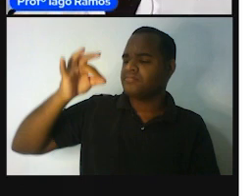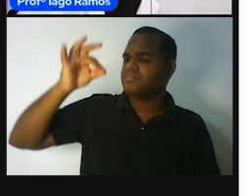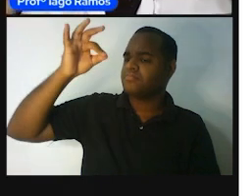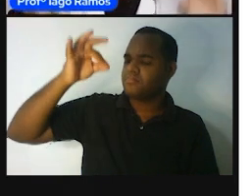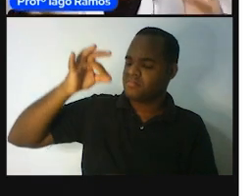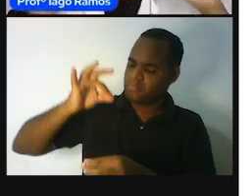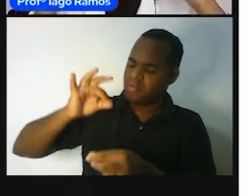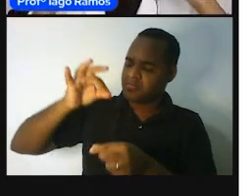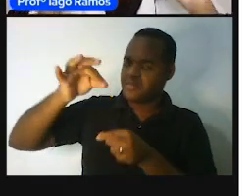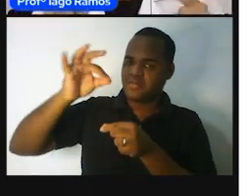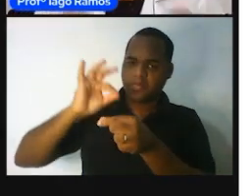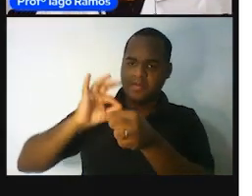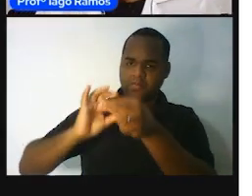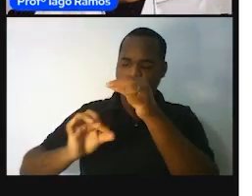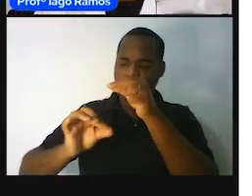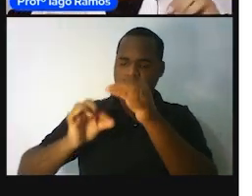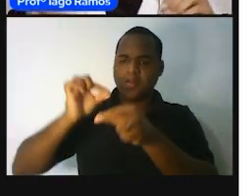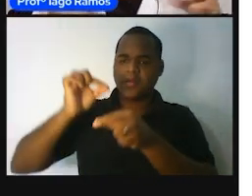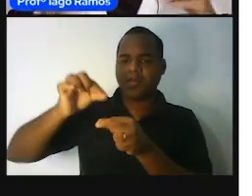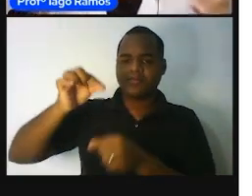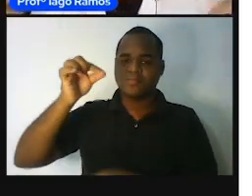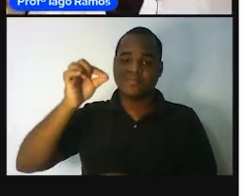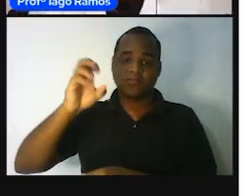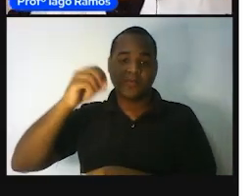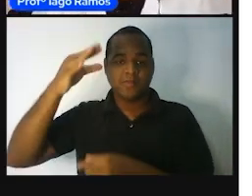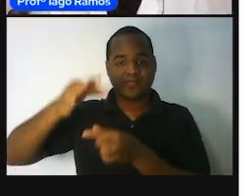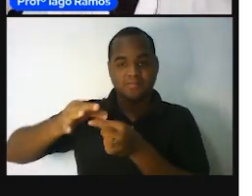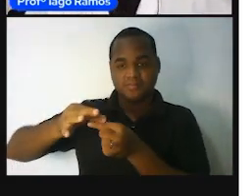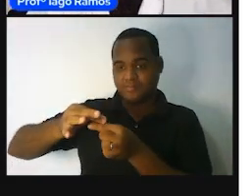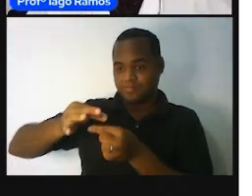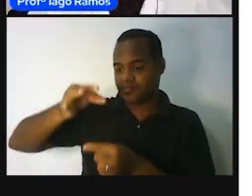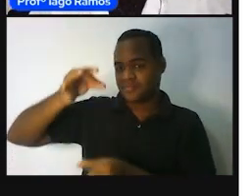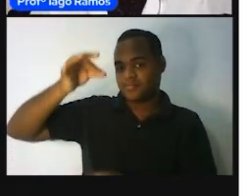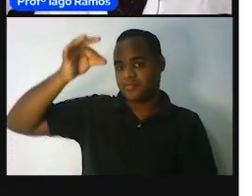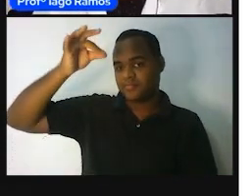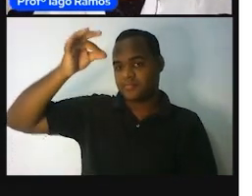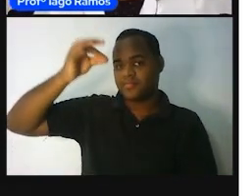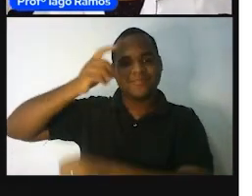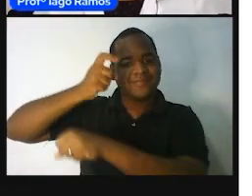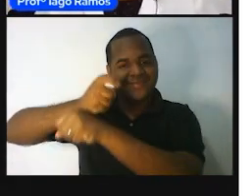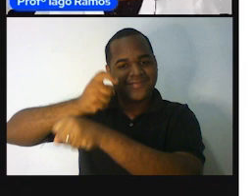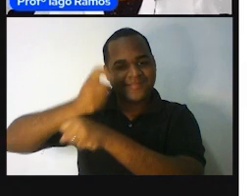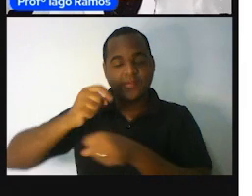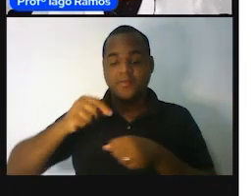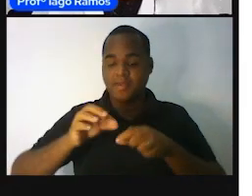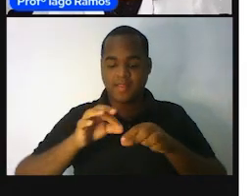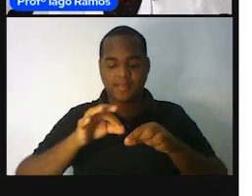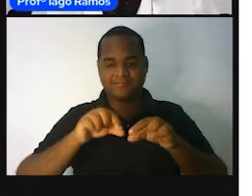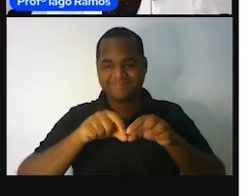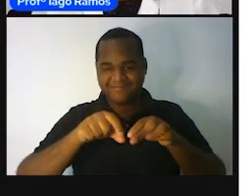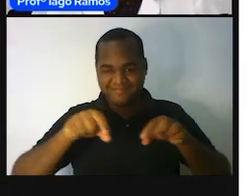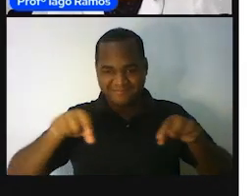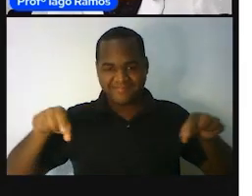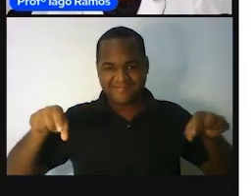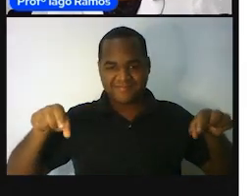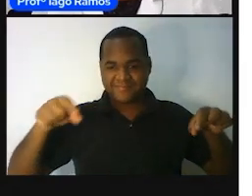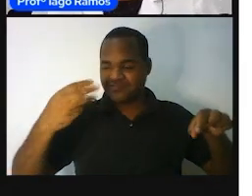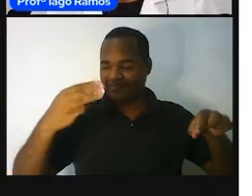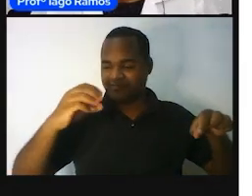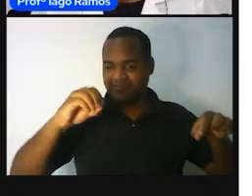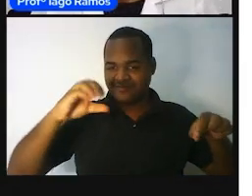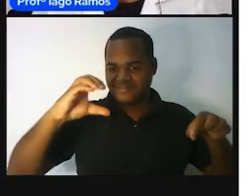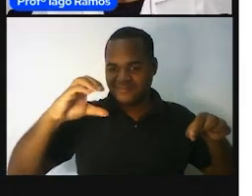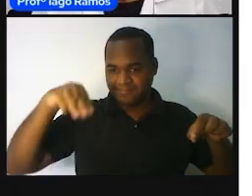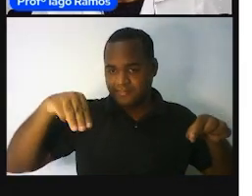não é uma reta, não. Uma régua, uma régua, não Uma régua, régua, porque é uma régua. A gente tem a